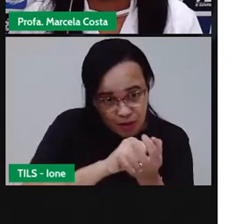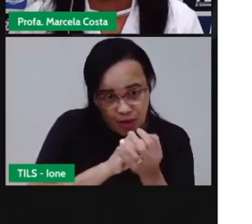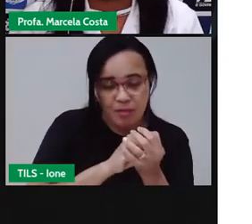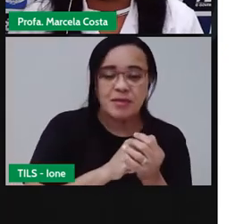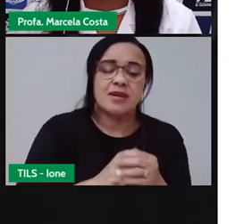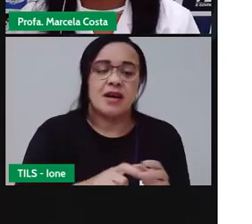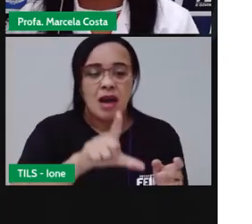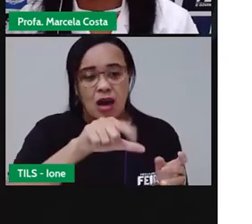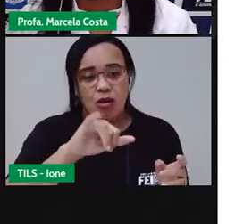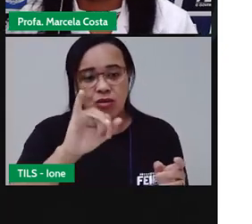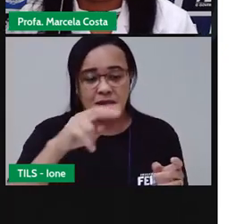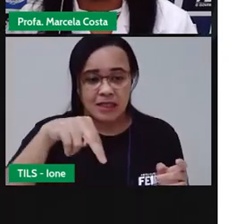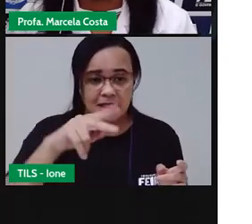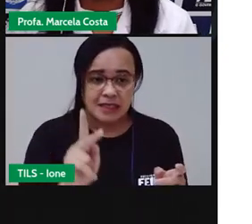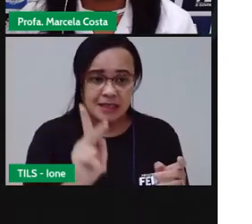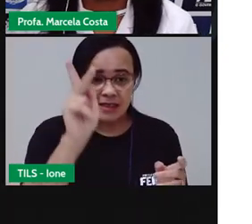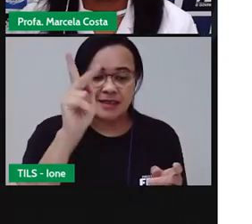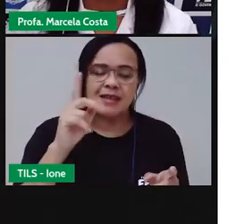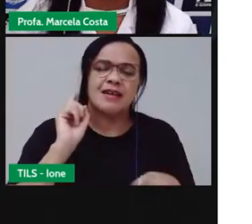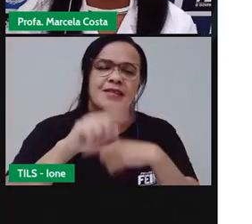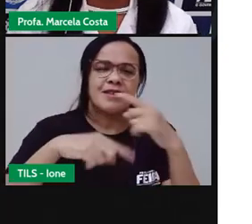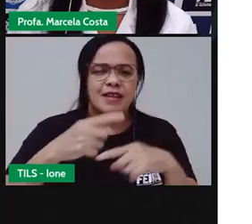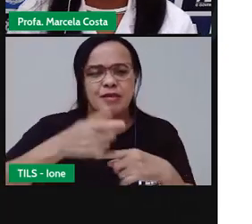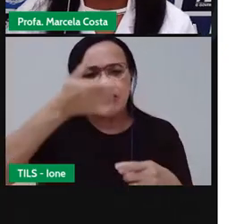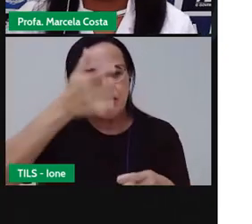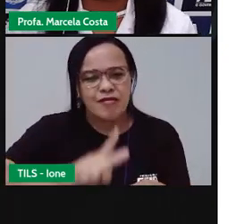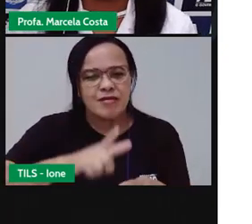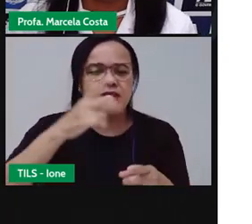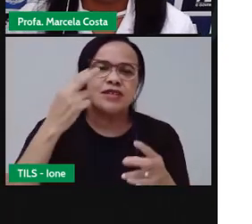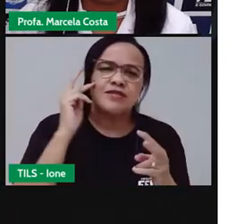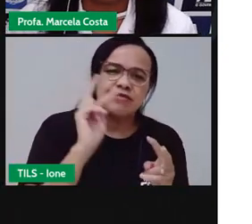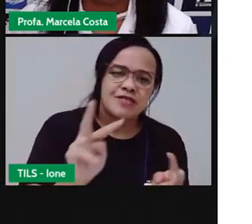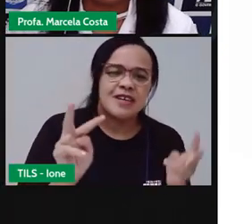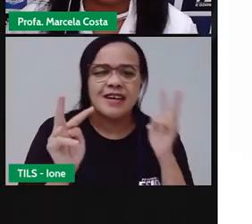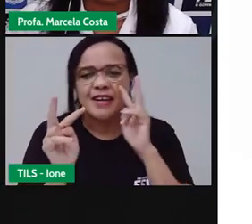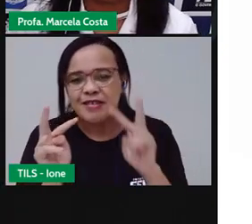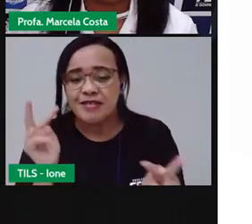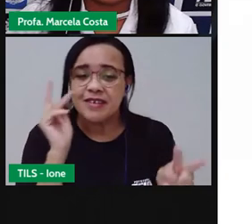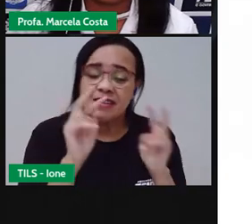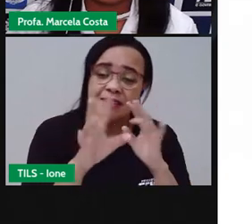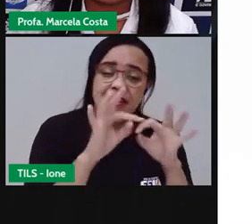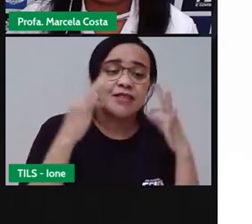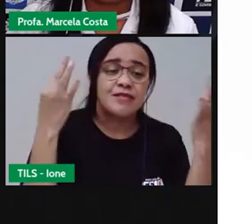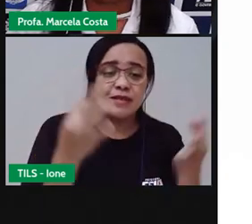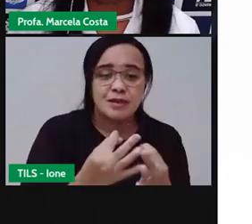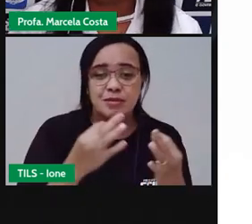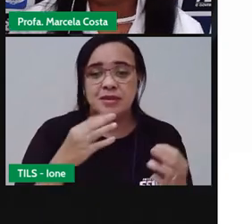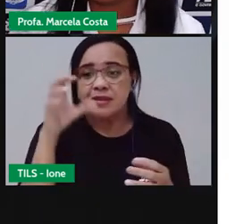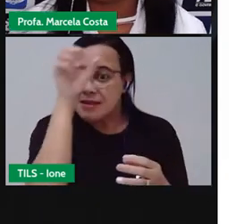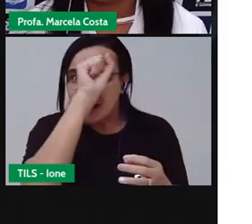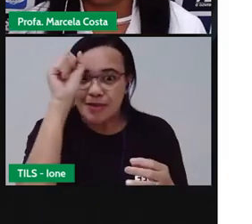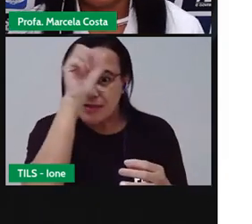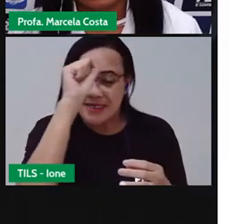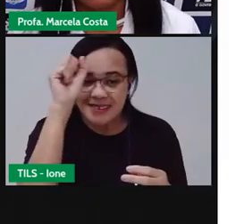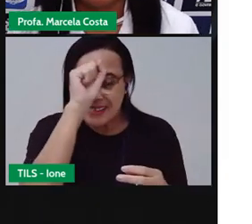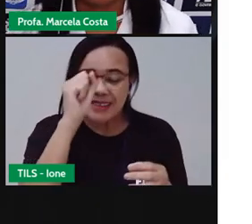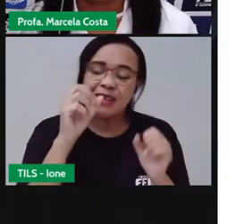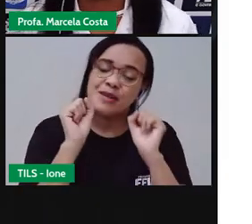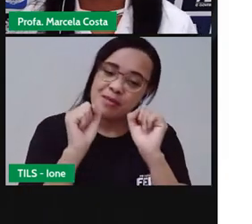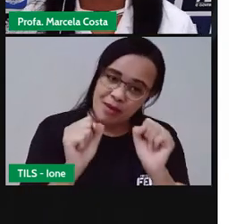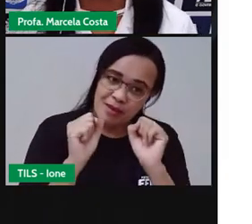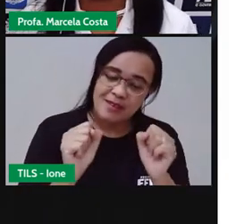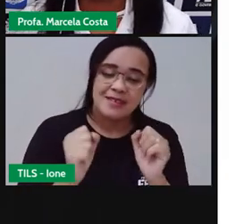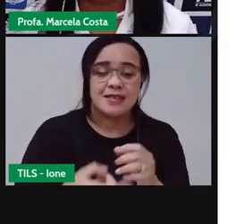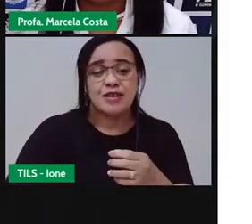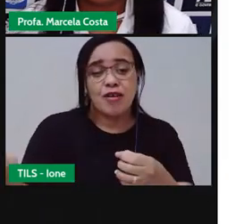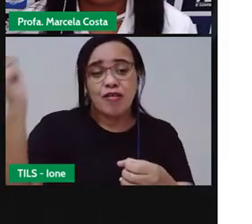novo aí na sua casa com seus familiares para aprender como é que faz aí a brincadeira. Também você pode voltar para o